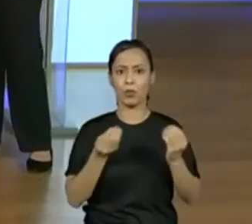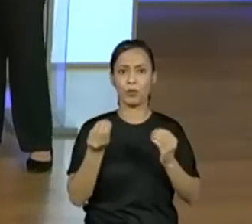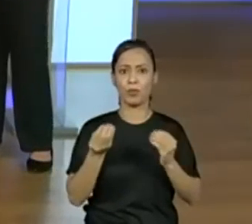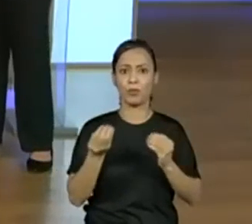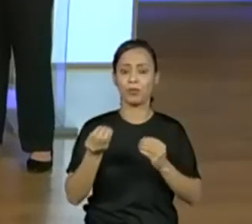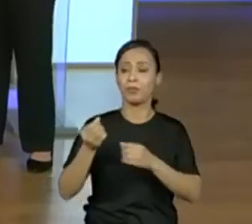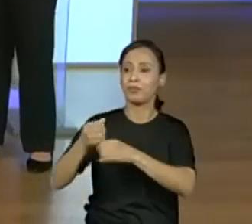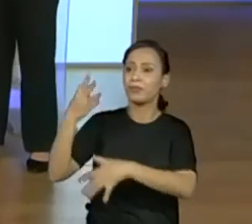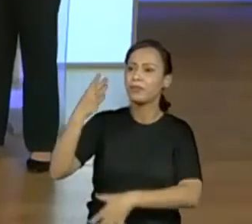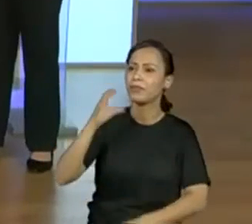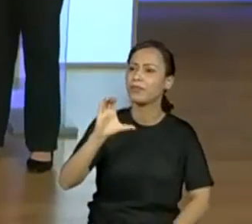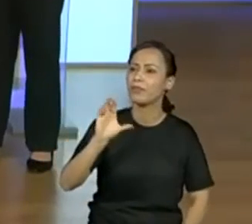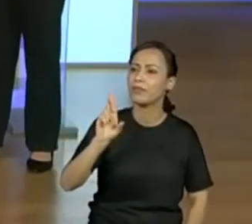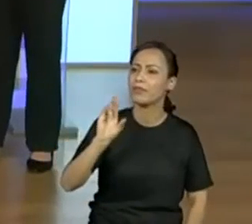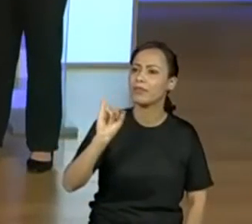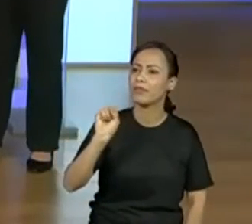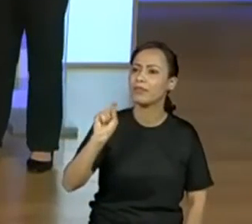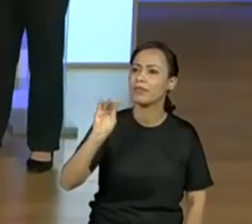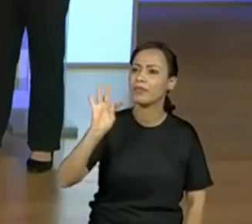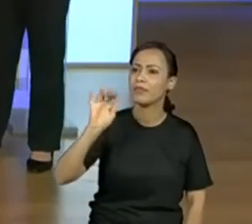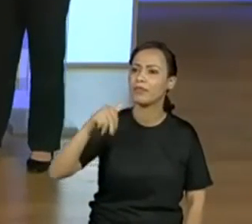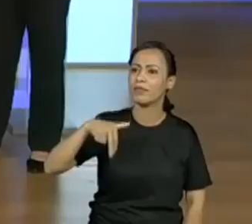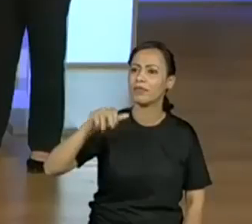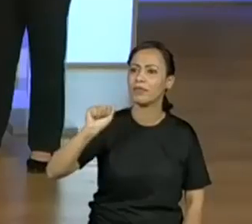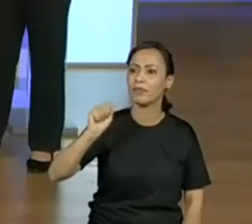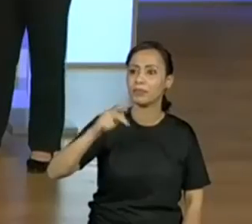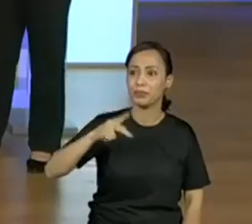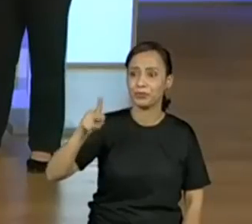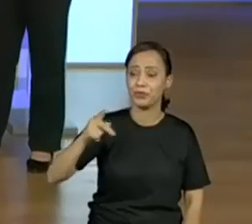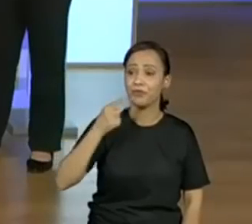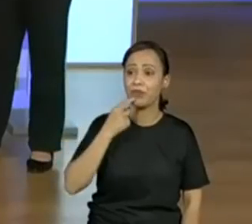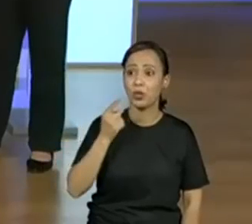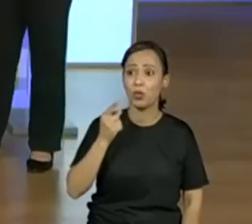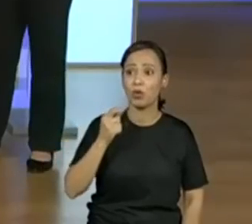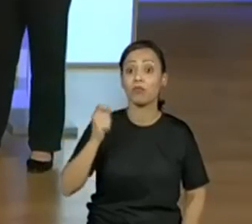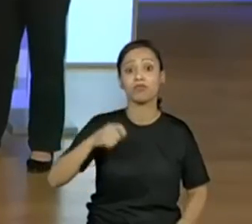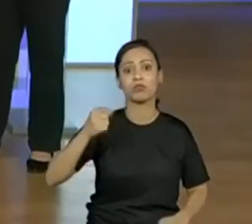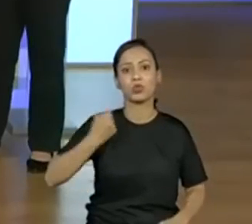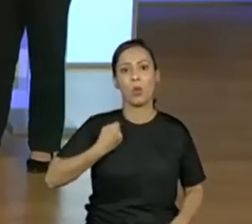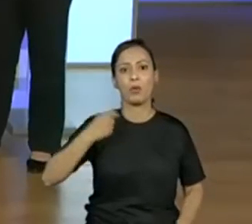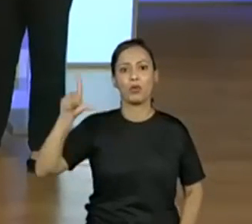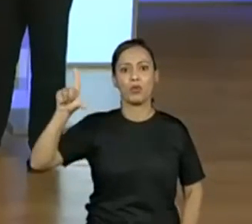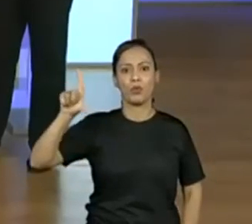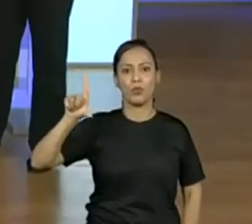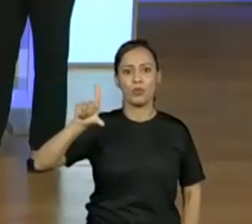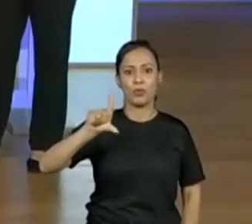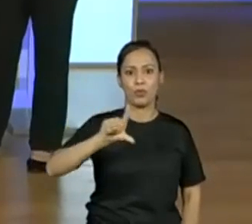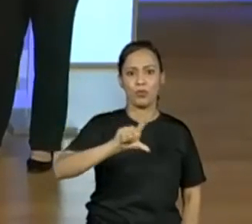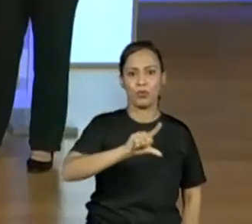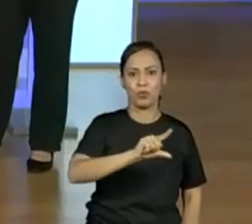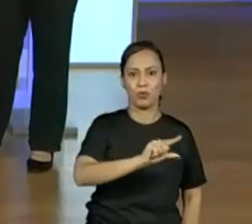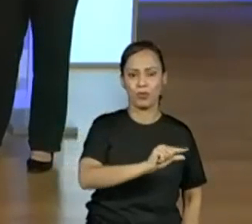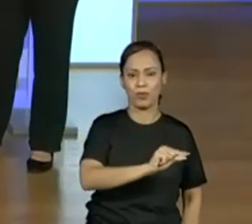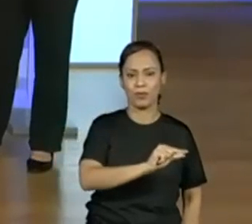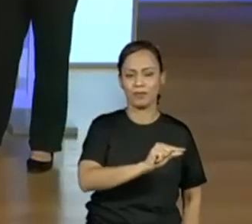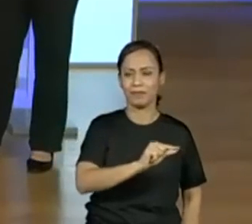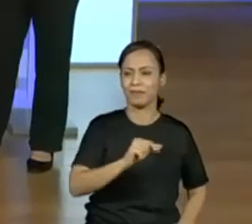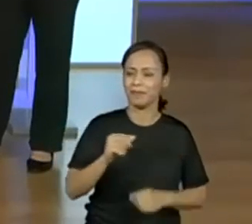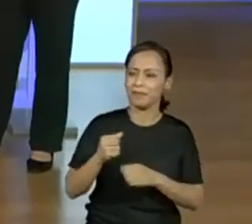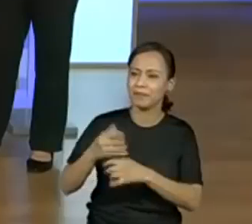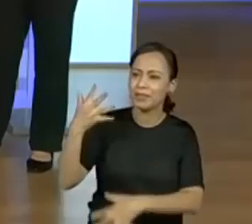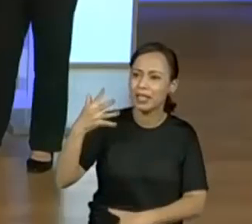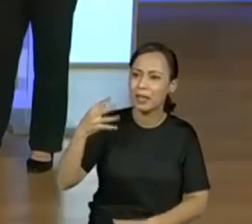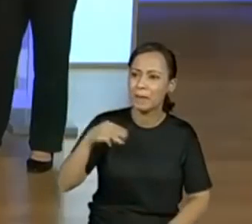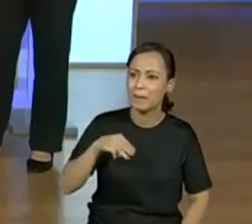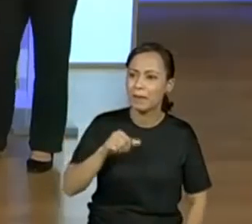decrescente. A Ana Clara, ela falou ali que, a Maria Alice, aliás, ela disse que pulando de 10 em